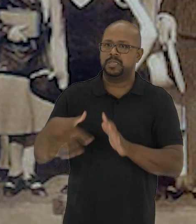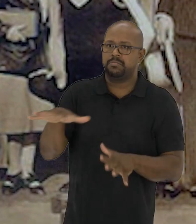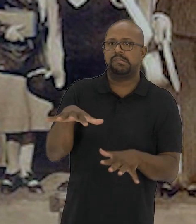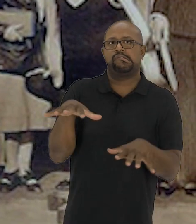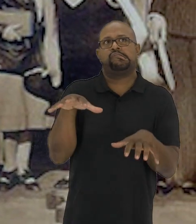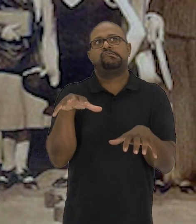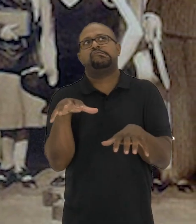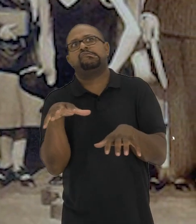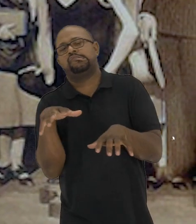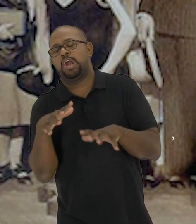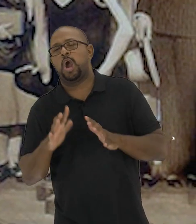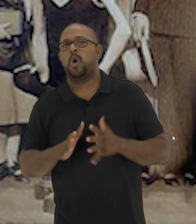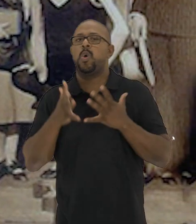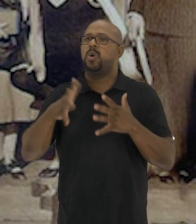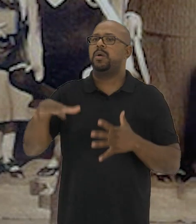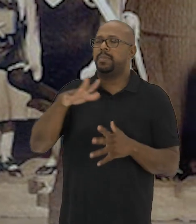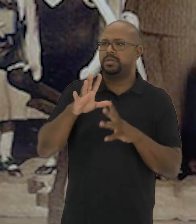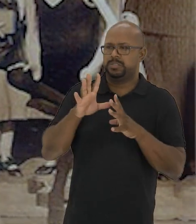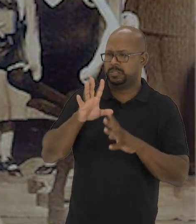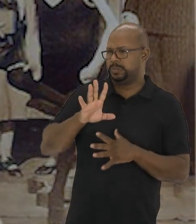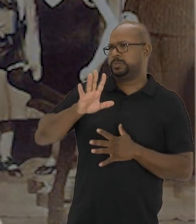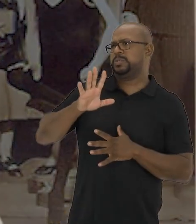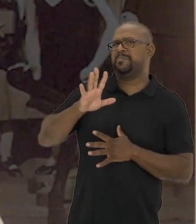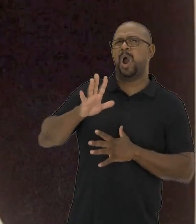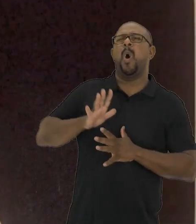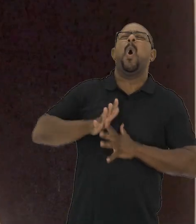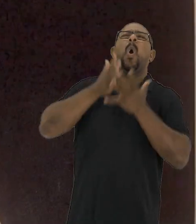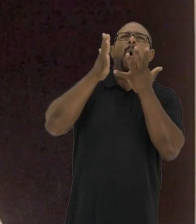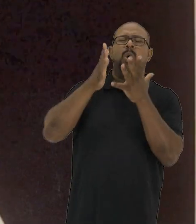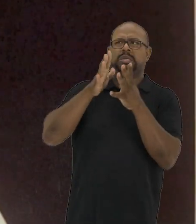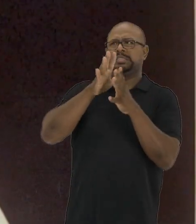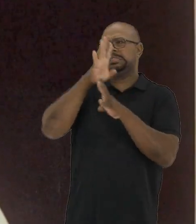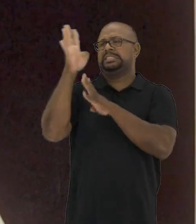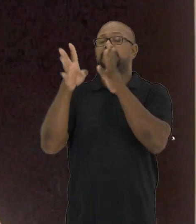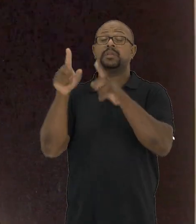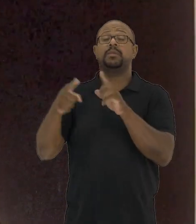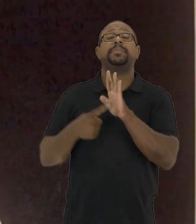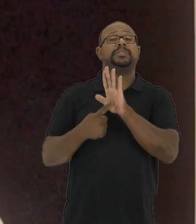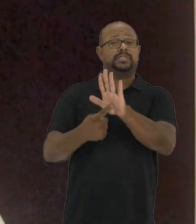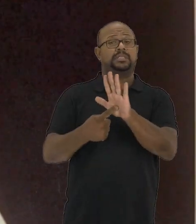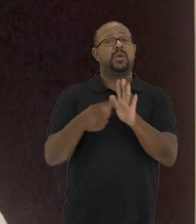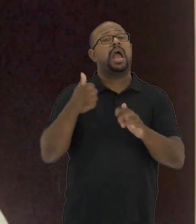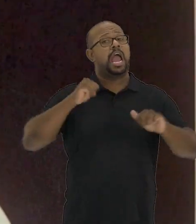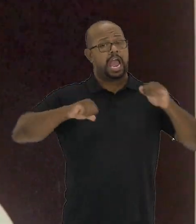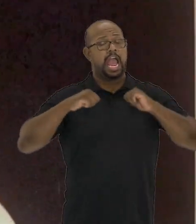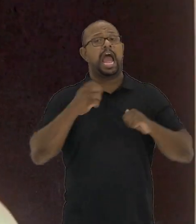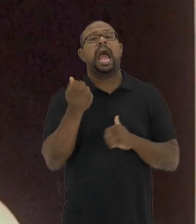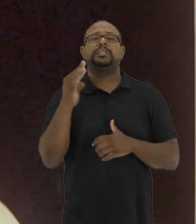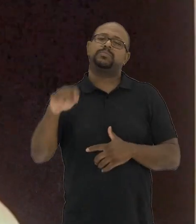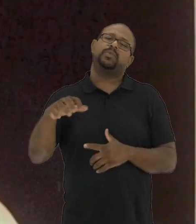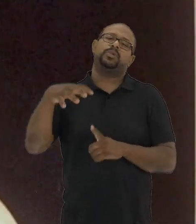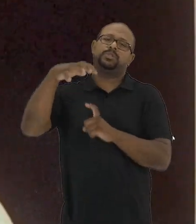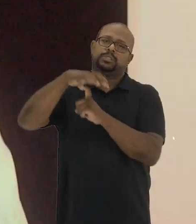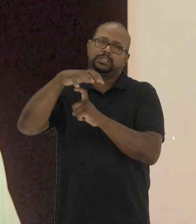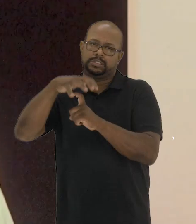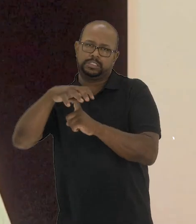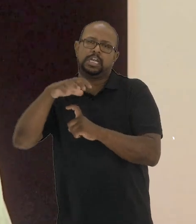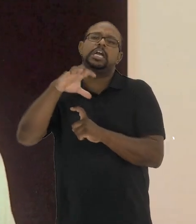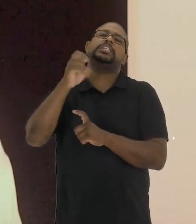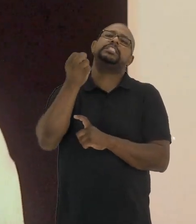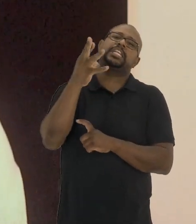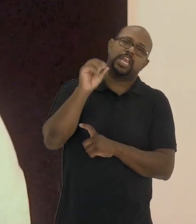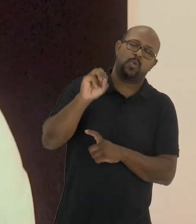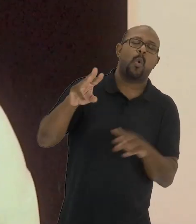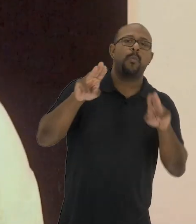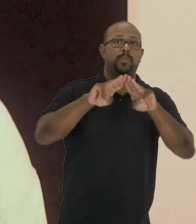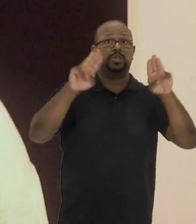deformidade, monstruosidade e a construção da aberração, tanto nos campos da apresentação artística, fossem